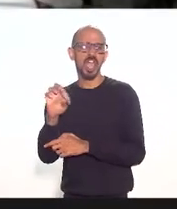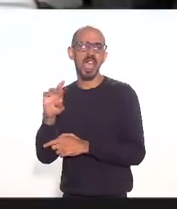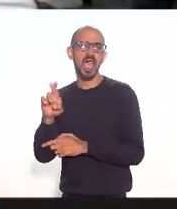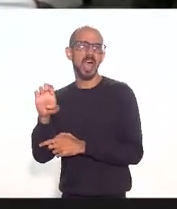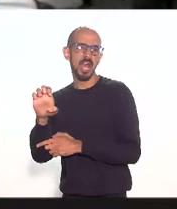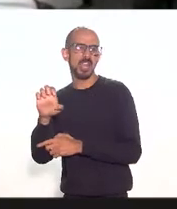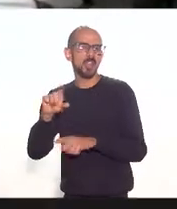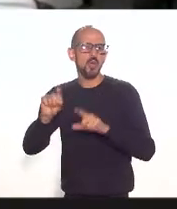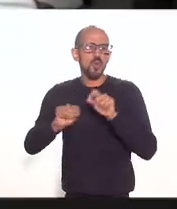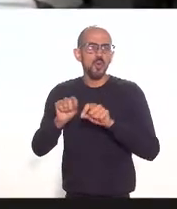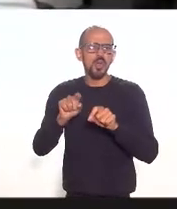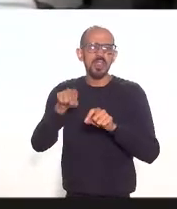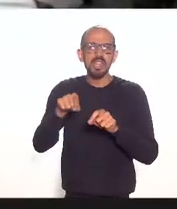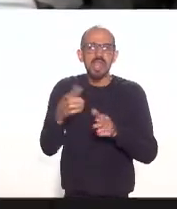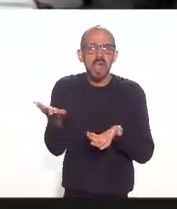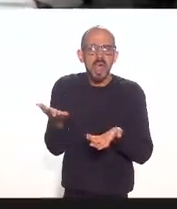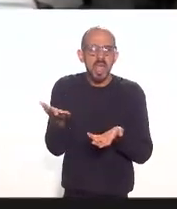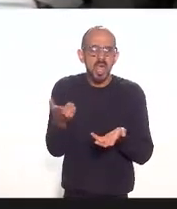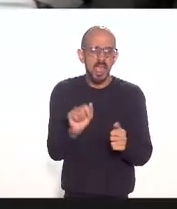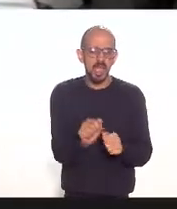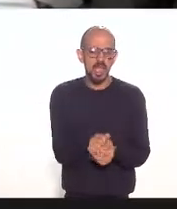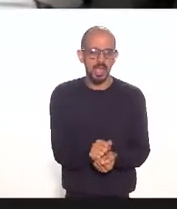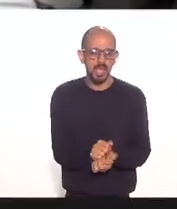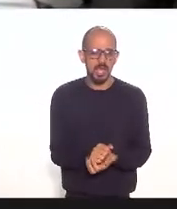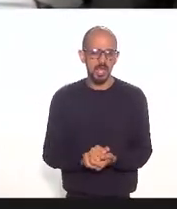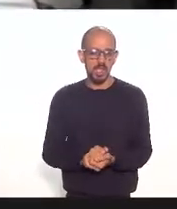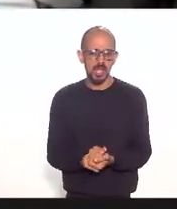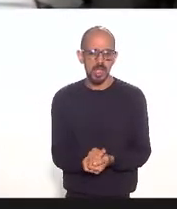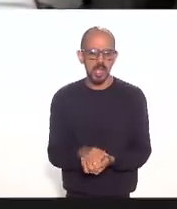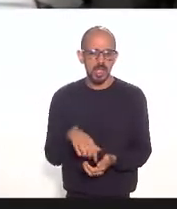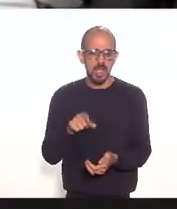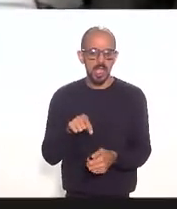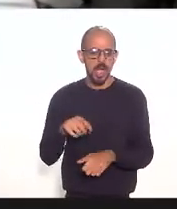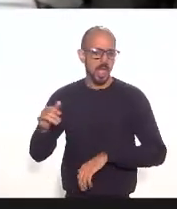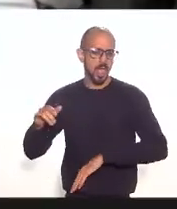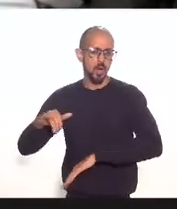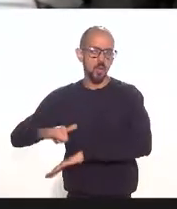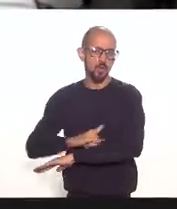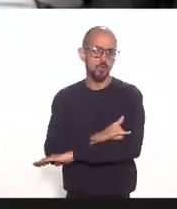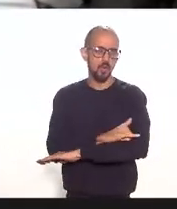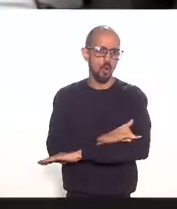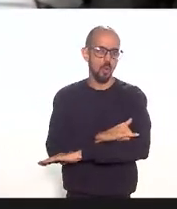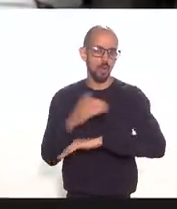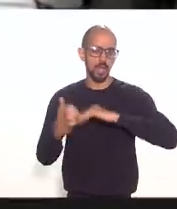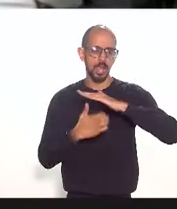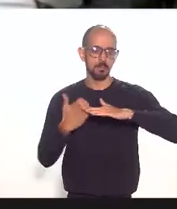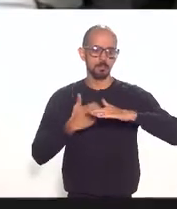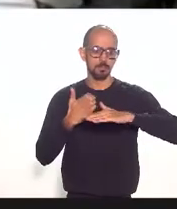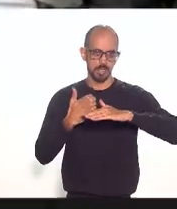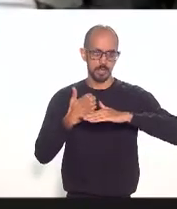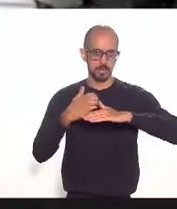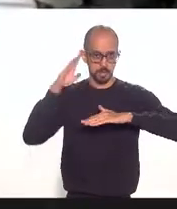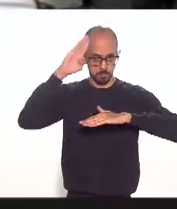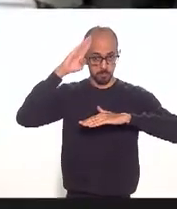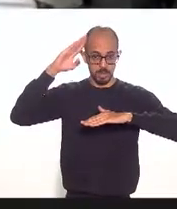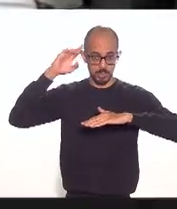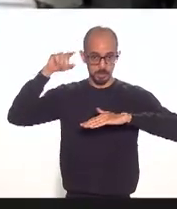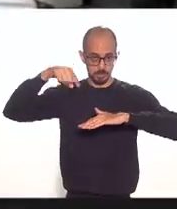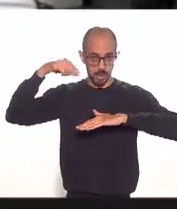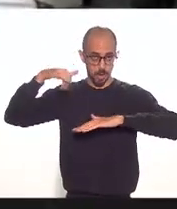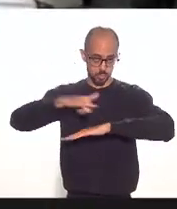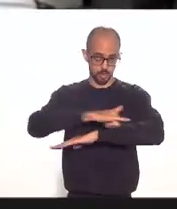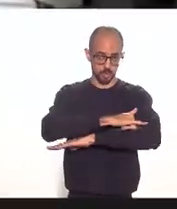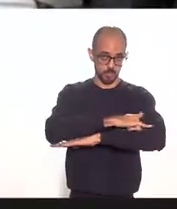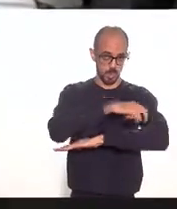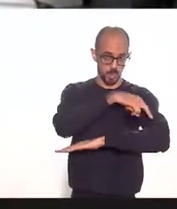artigo 2 ele menciona cold share o cold share é o voo que a empresa aérea principal aquela que vai que ele entende que ela